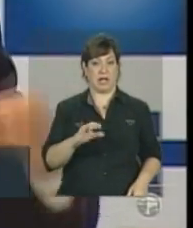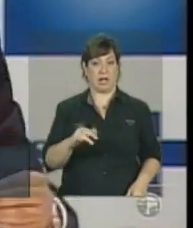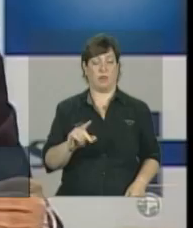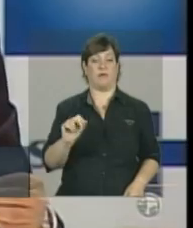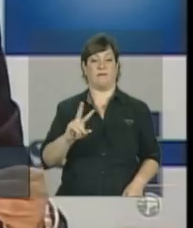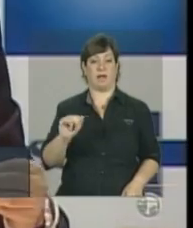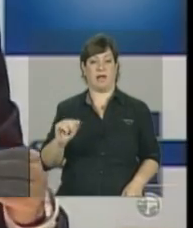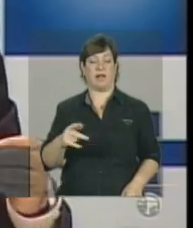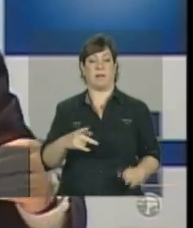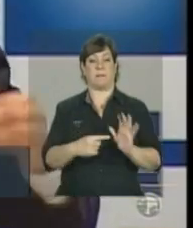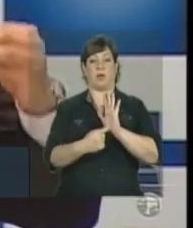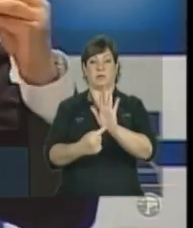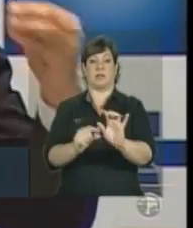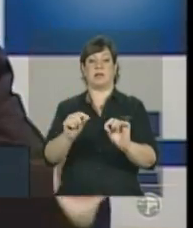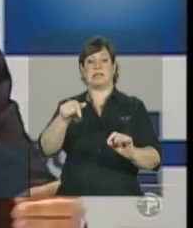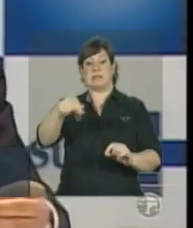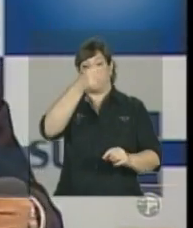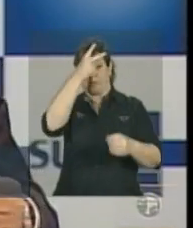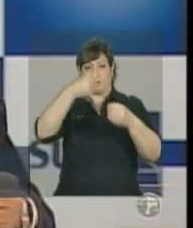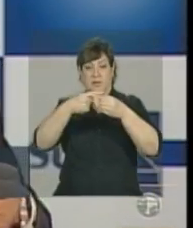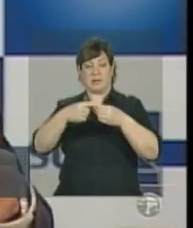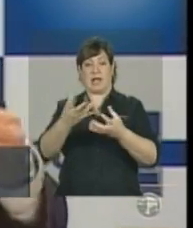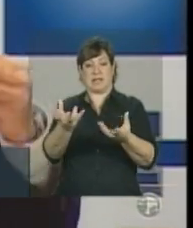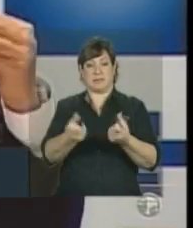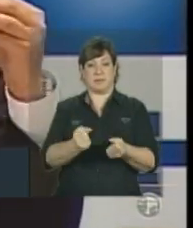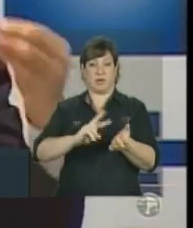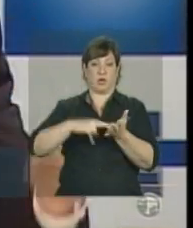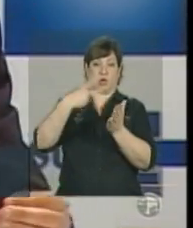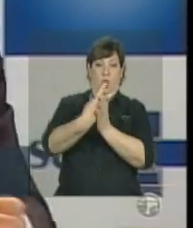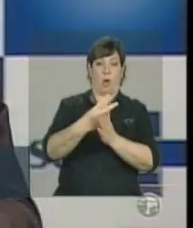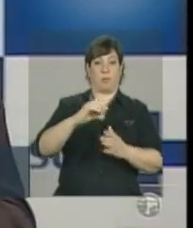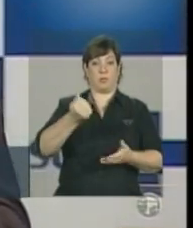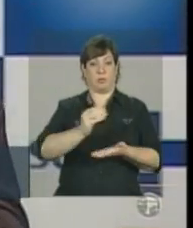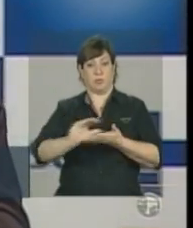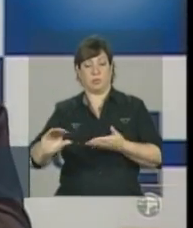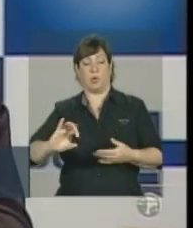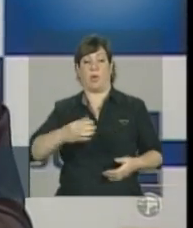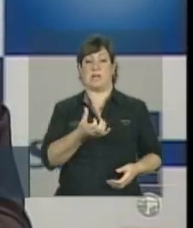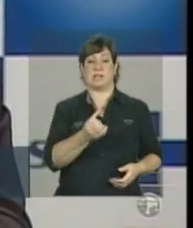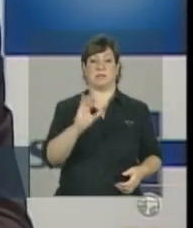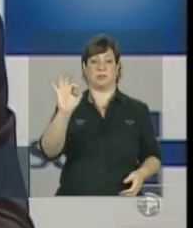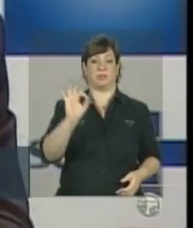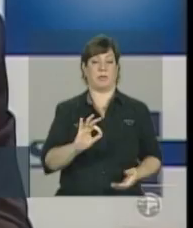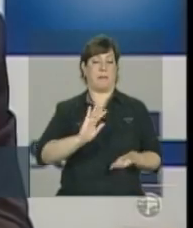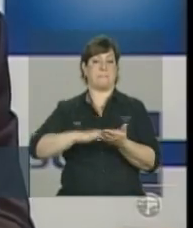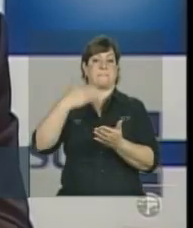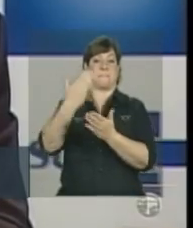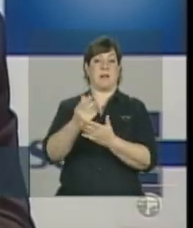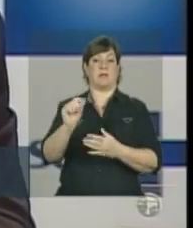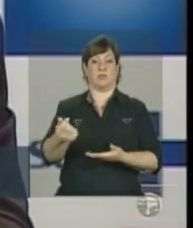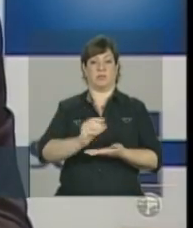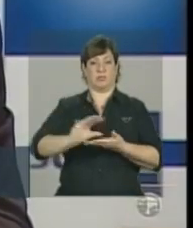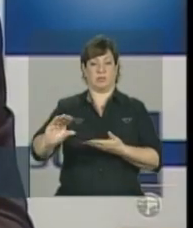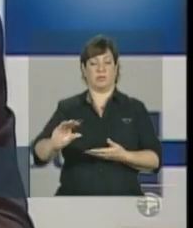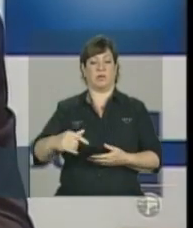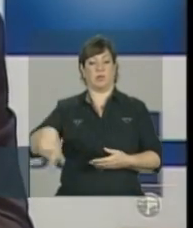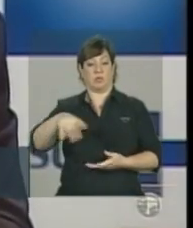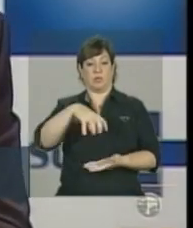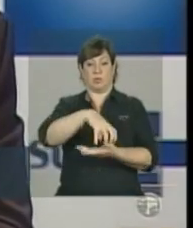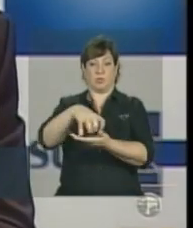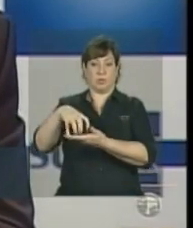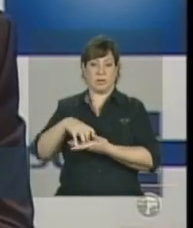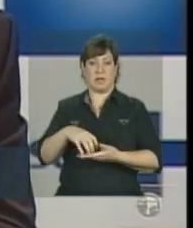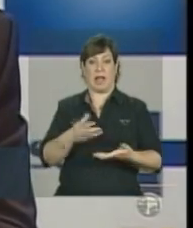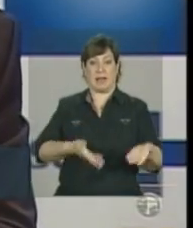o dobro ou não de recursos, 80% a mais de recursos, 60% a mais de recursos, pelo desempenho daquela equipe de atenção